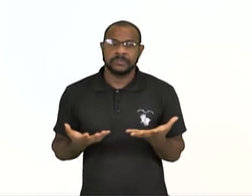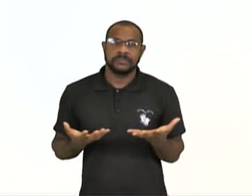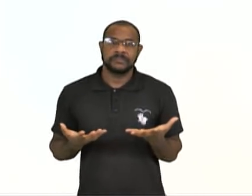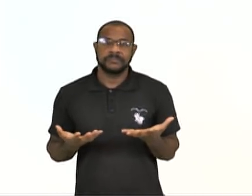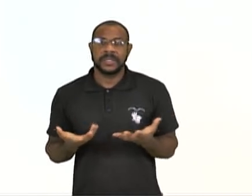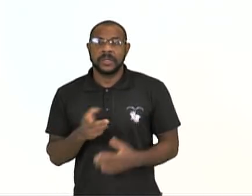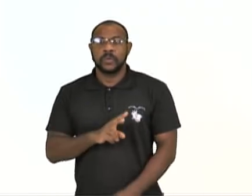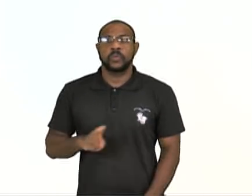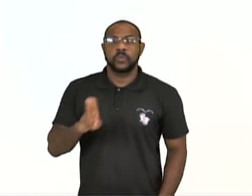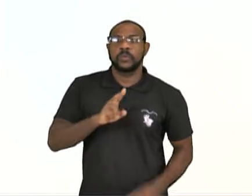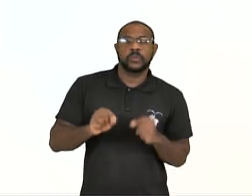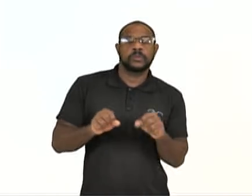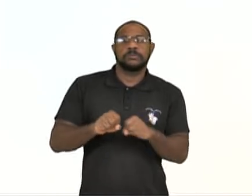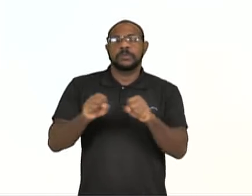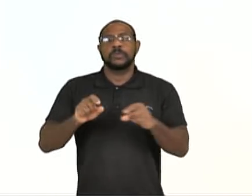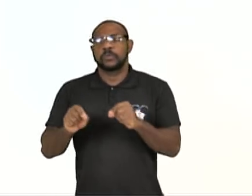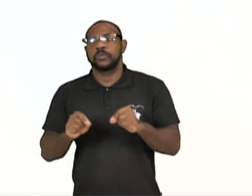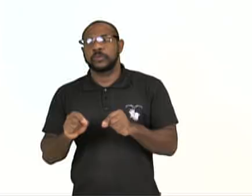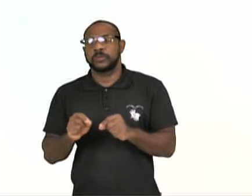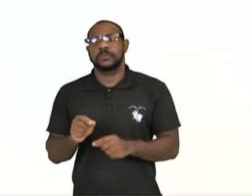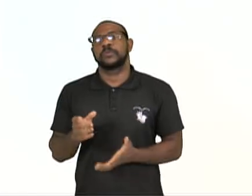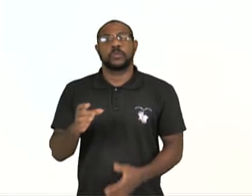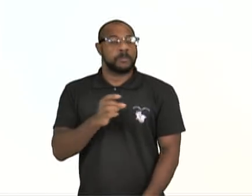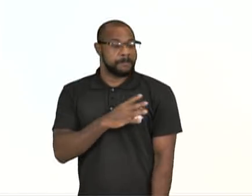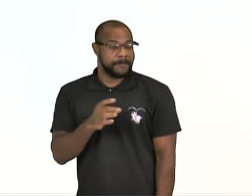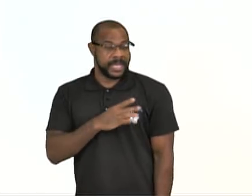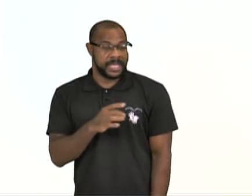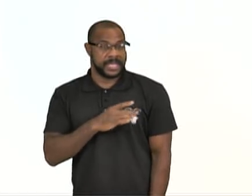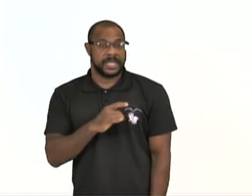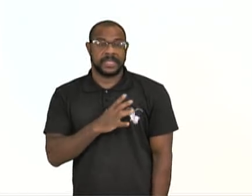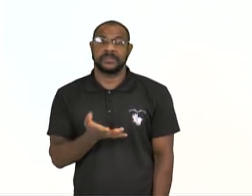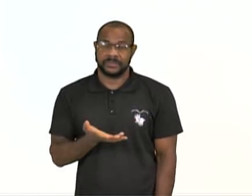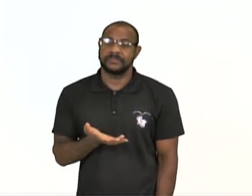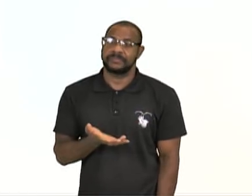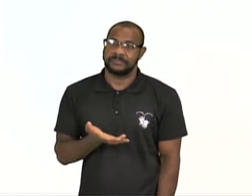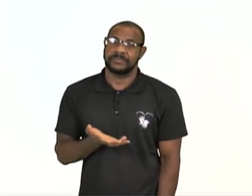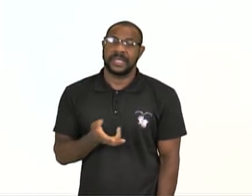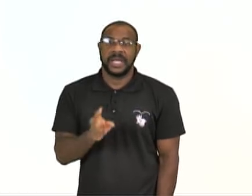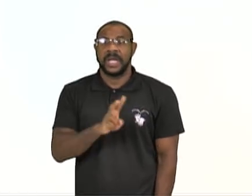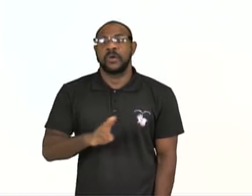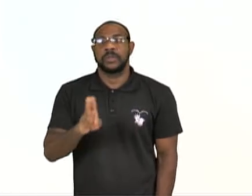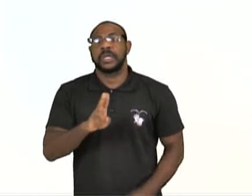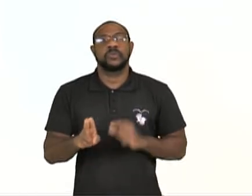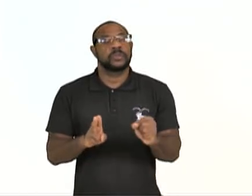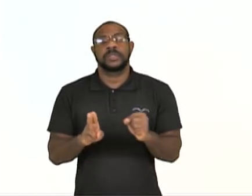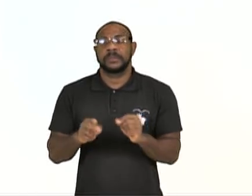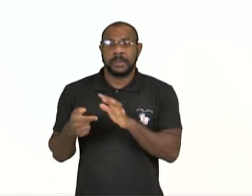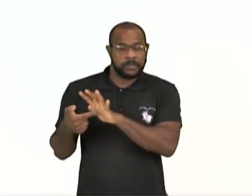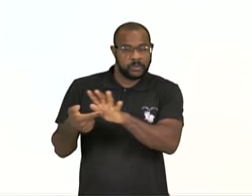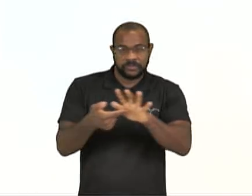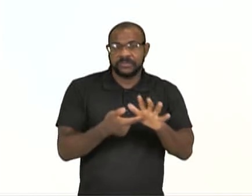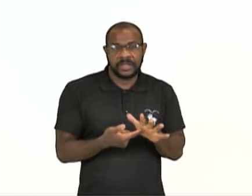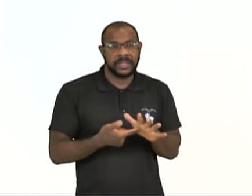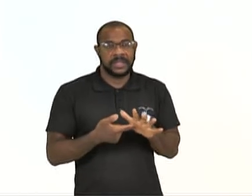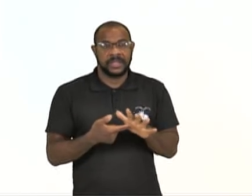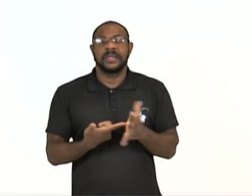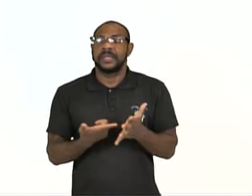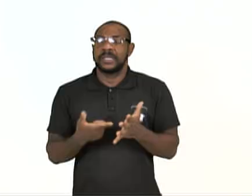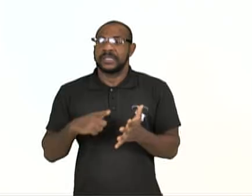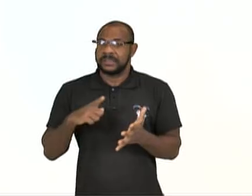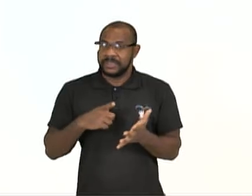uso sistêmico do terror. O terror é usado para contestar algo que já está